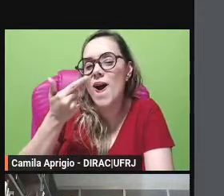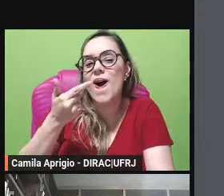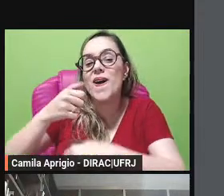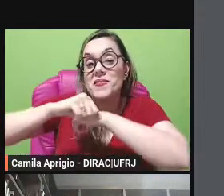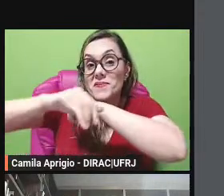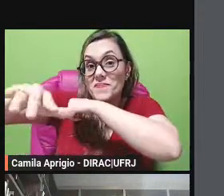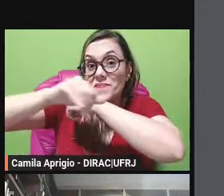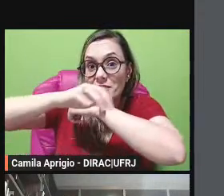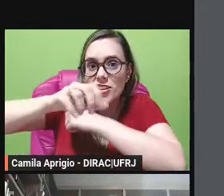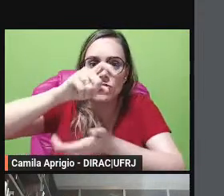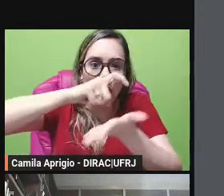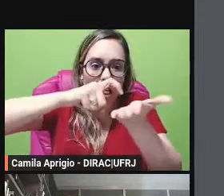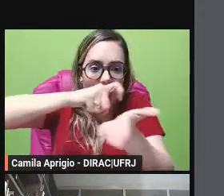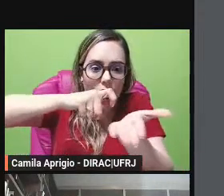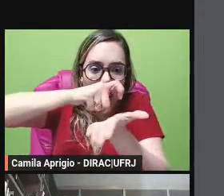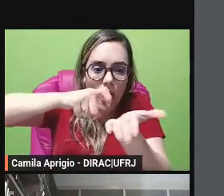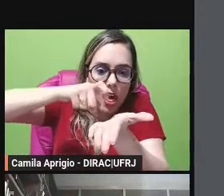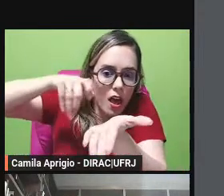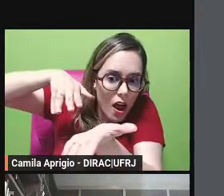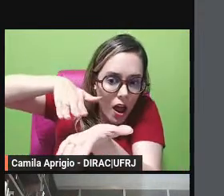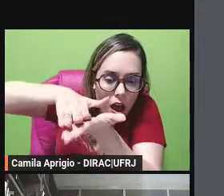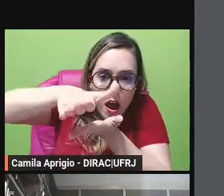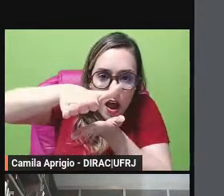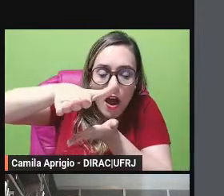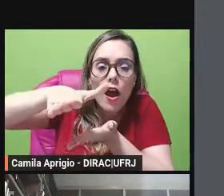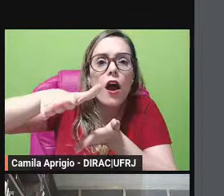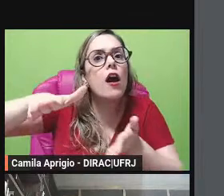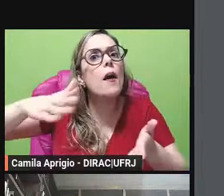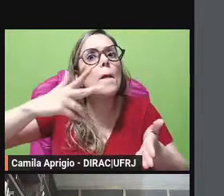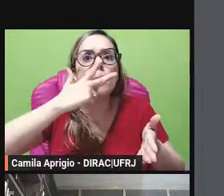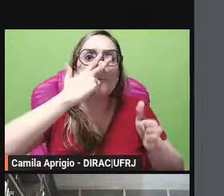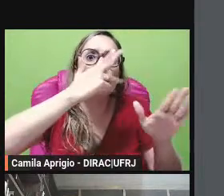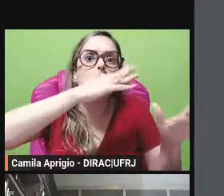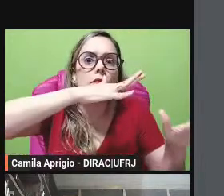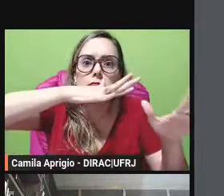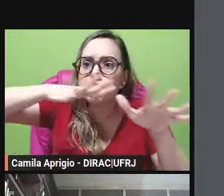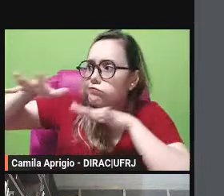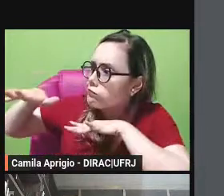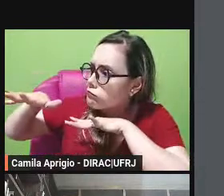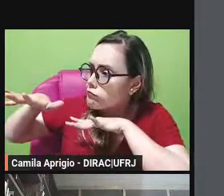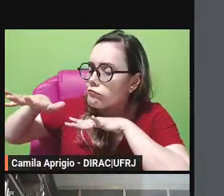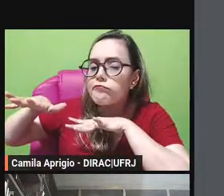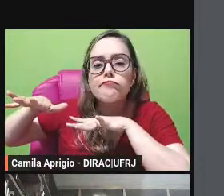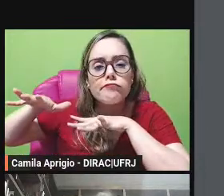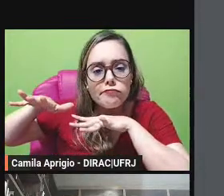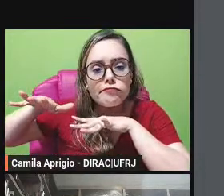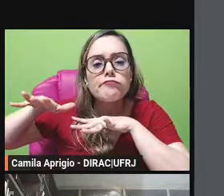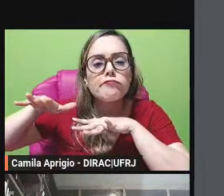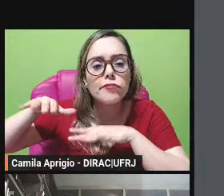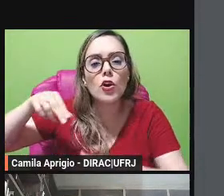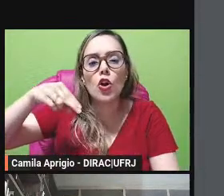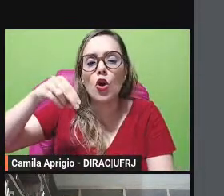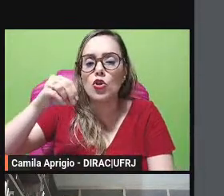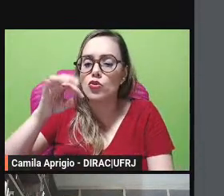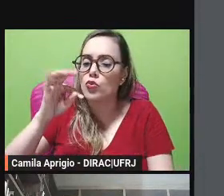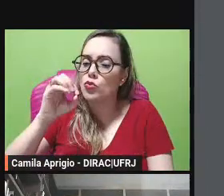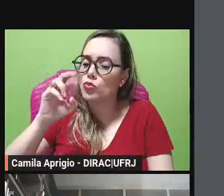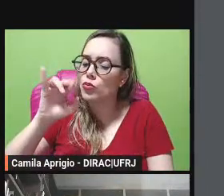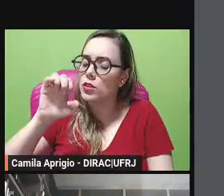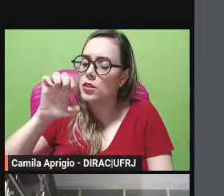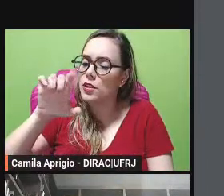impressa que Milor alcançou notoriedade aliás segundo ele notoriedade é muito mais importante do que